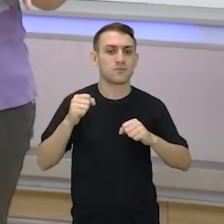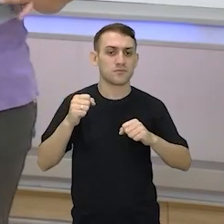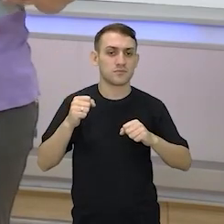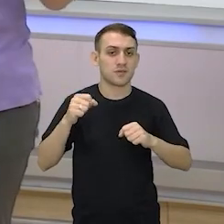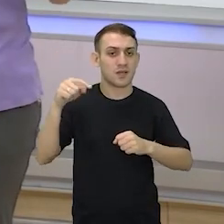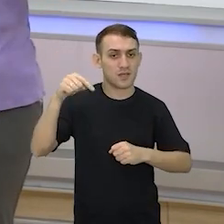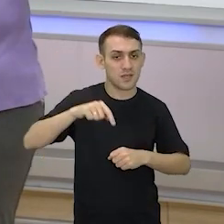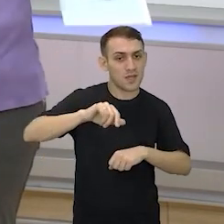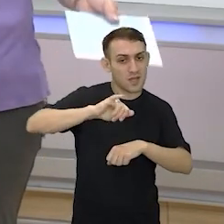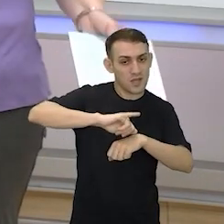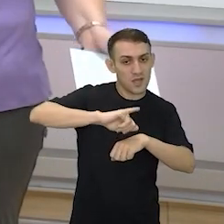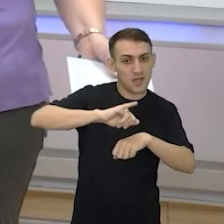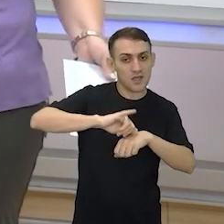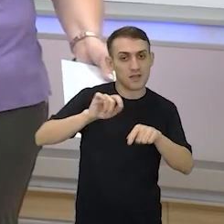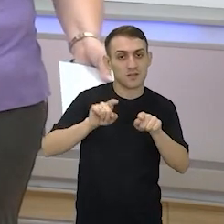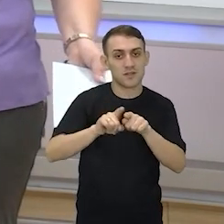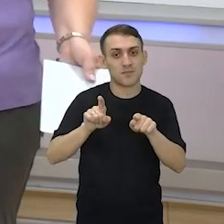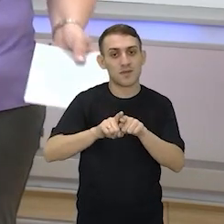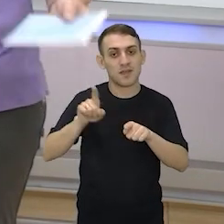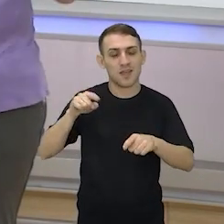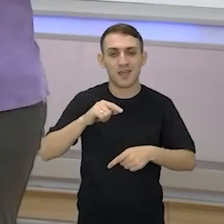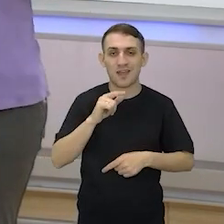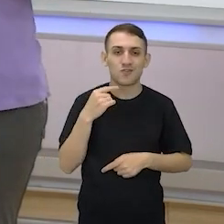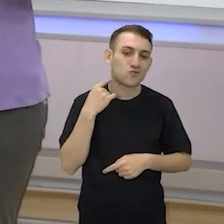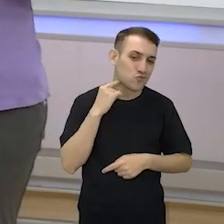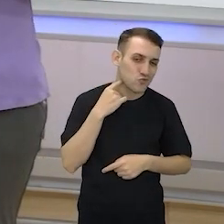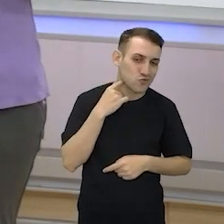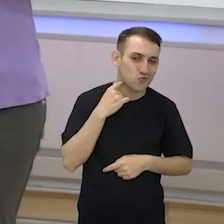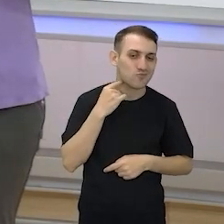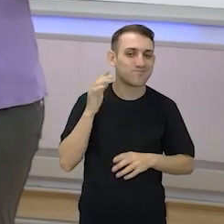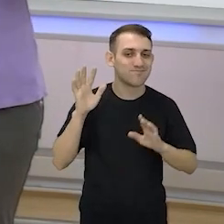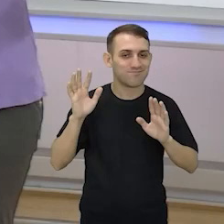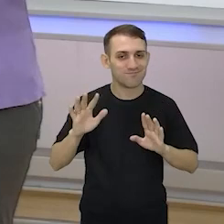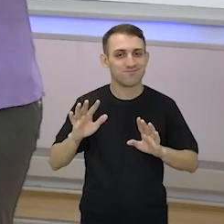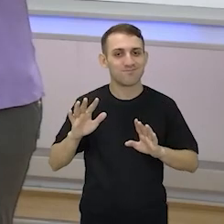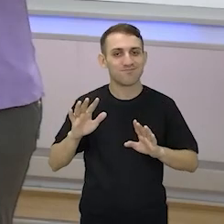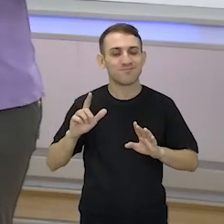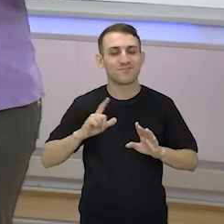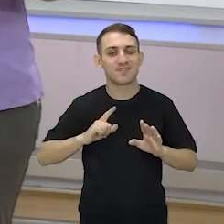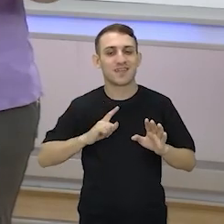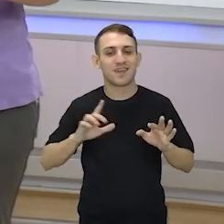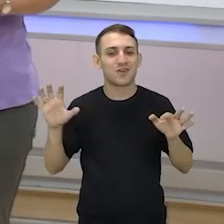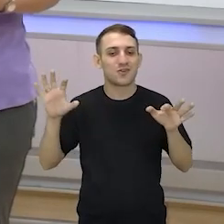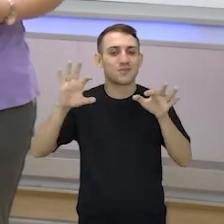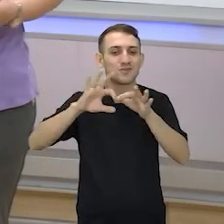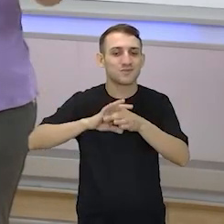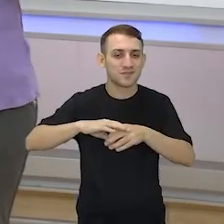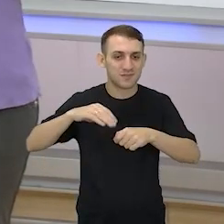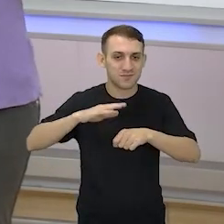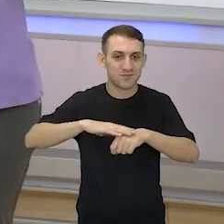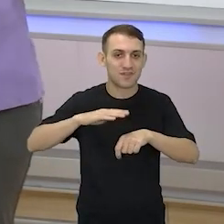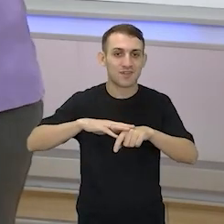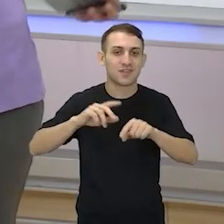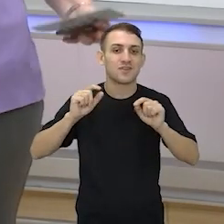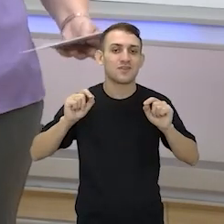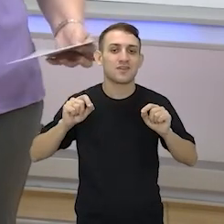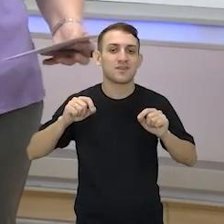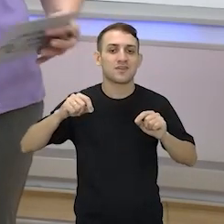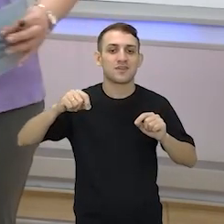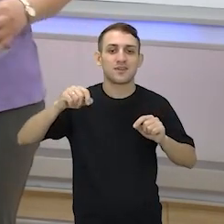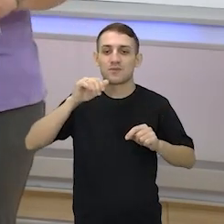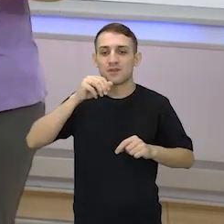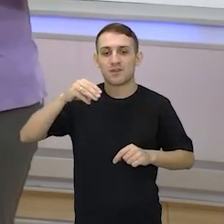Aqui na capital, ele é poluído, mas é a ligação que faz ali a nossa marginal